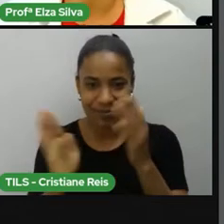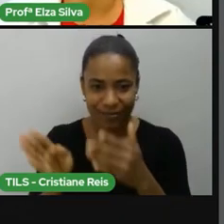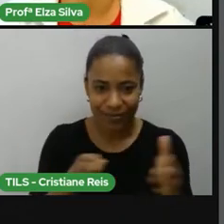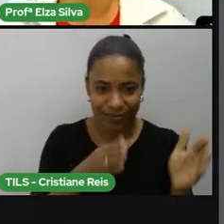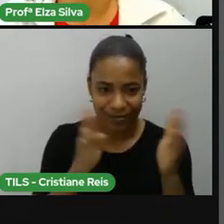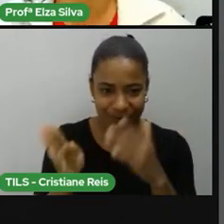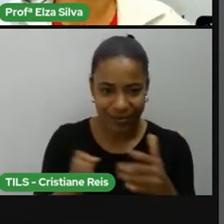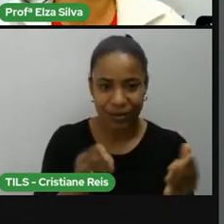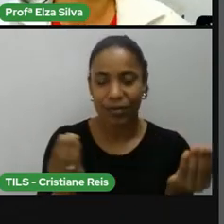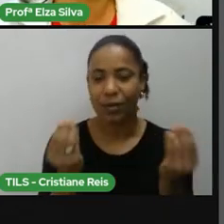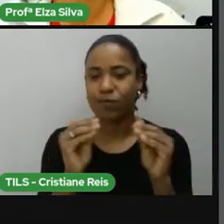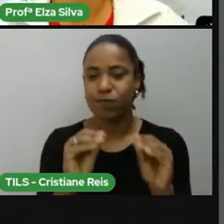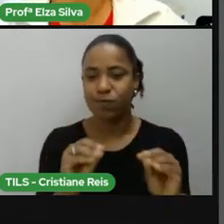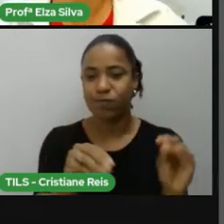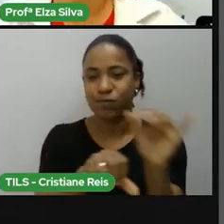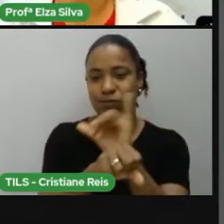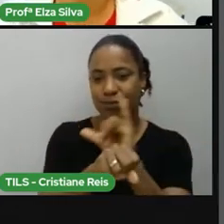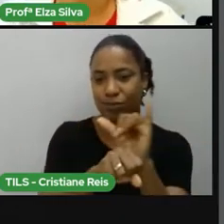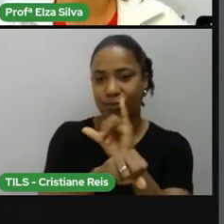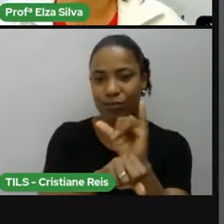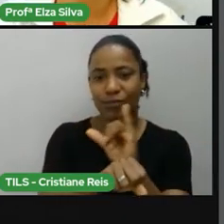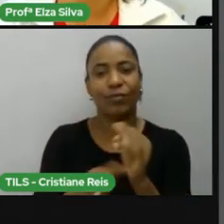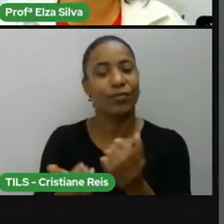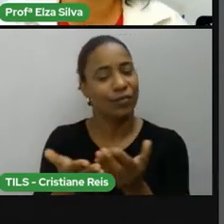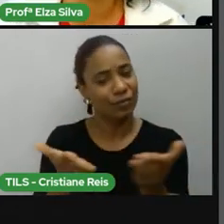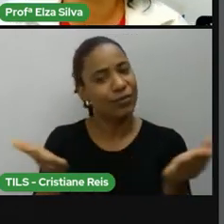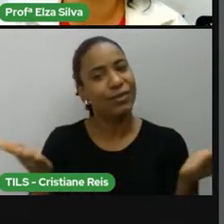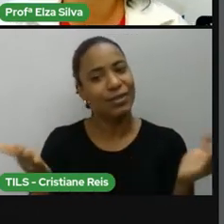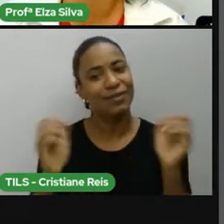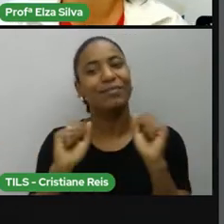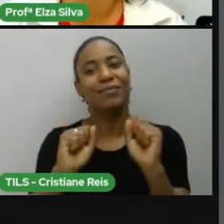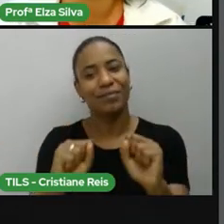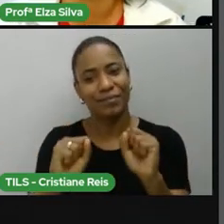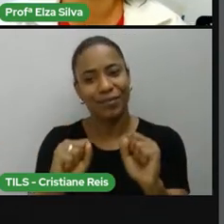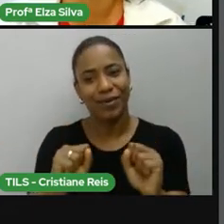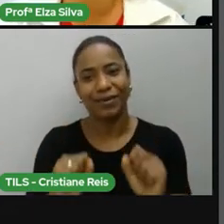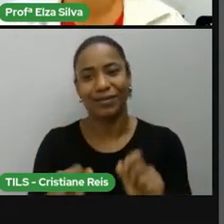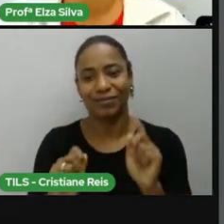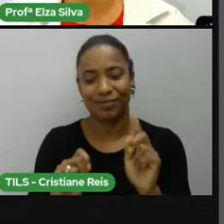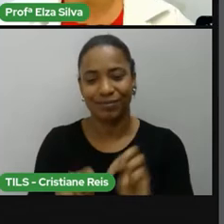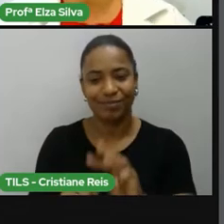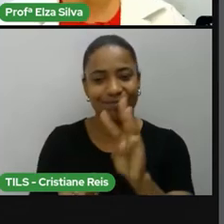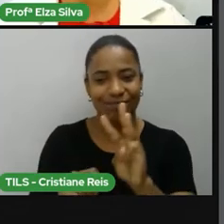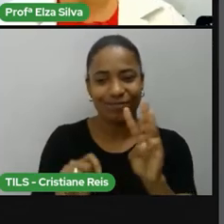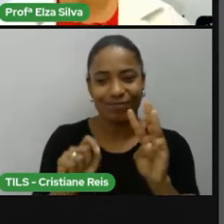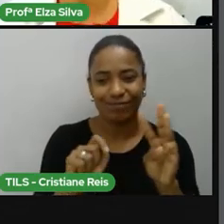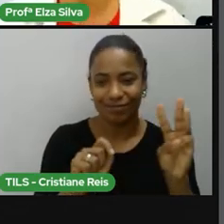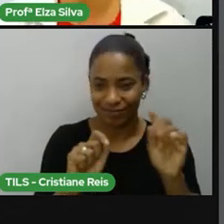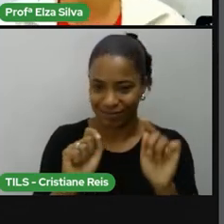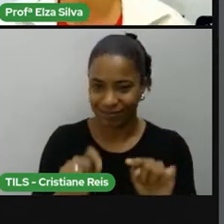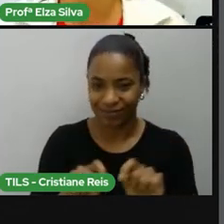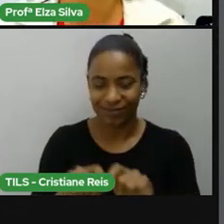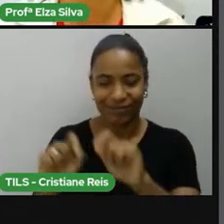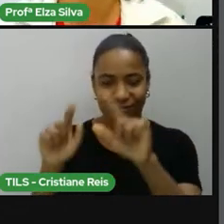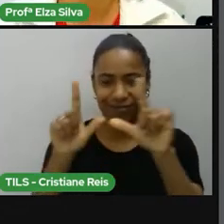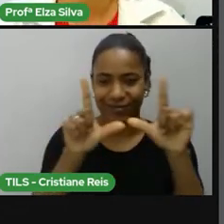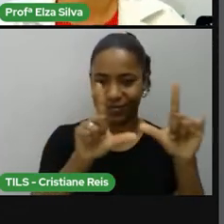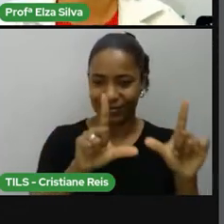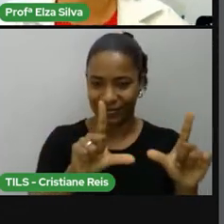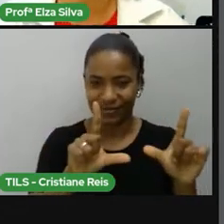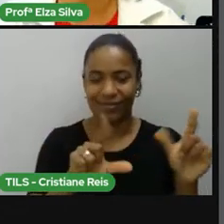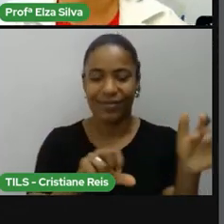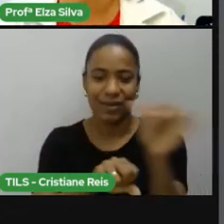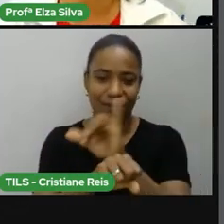está disponível no YouTube e vocês poderão acessá-lo logo mais através do link que está no campo